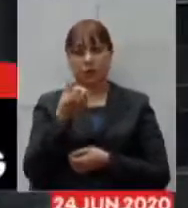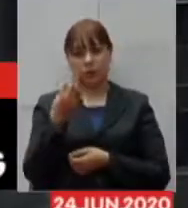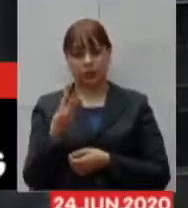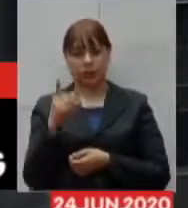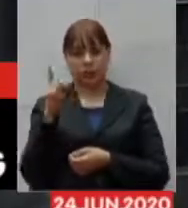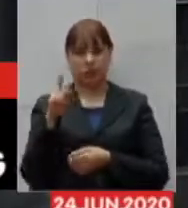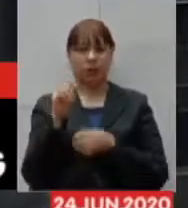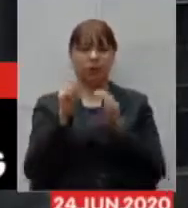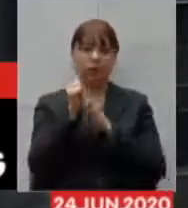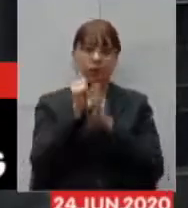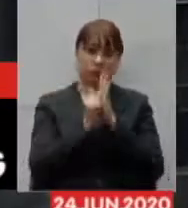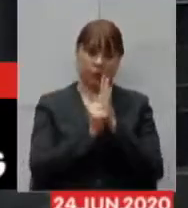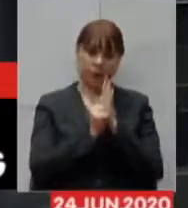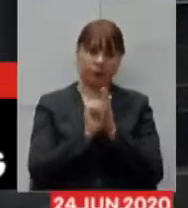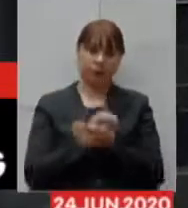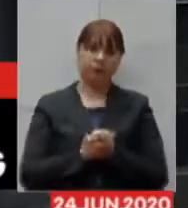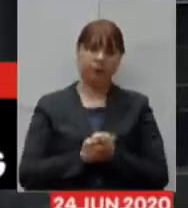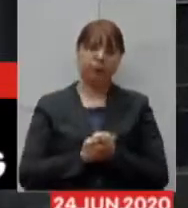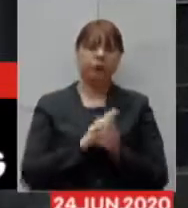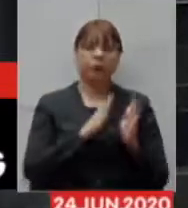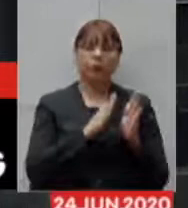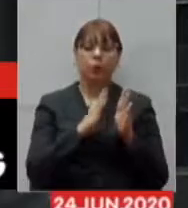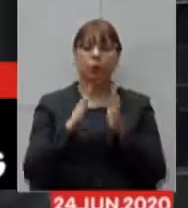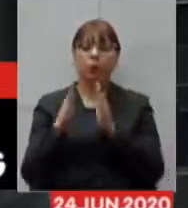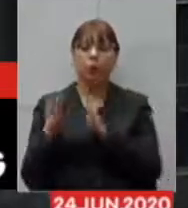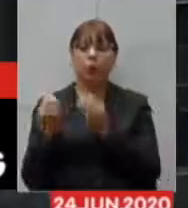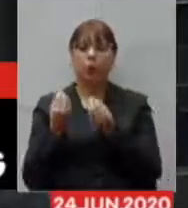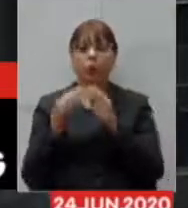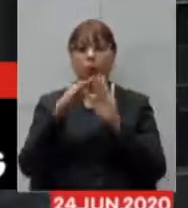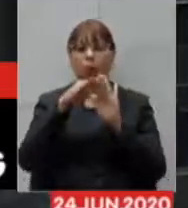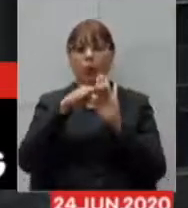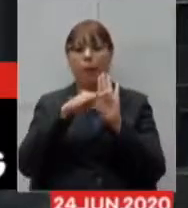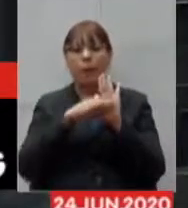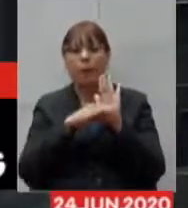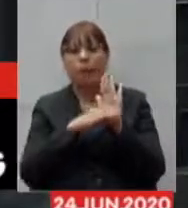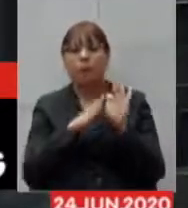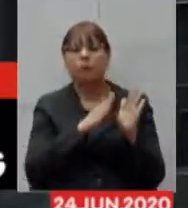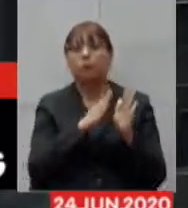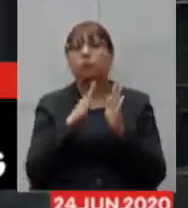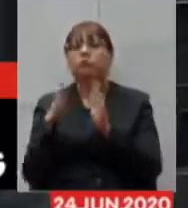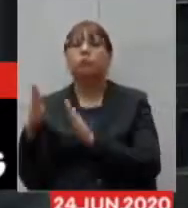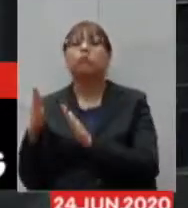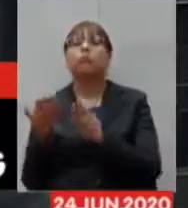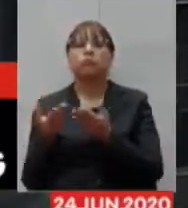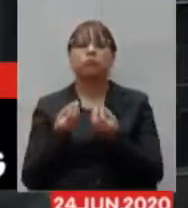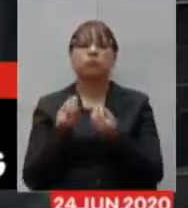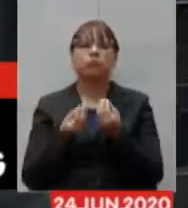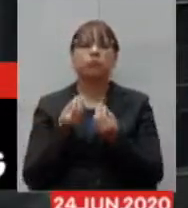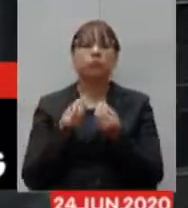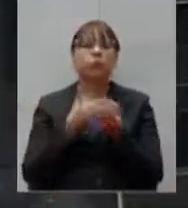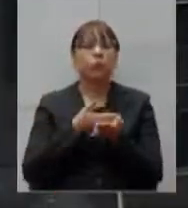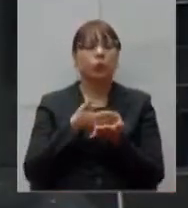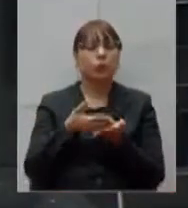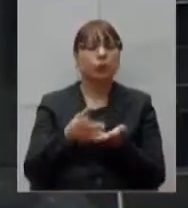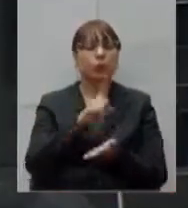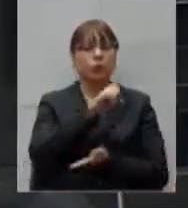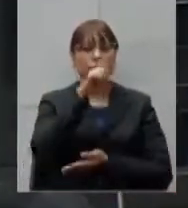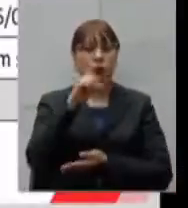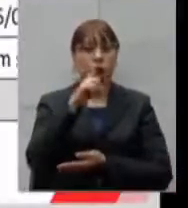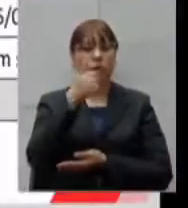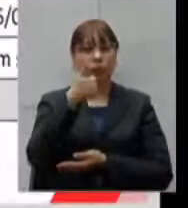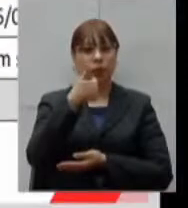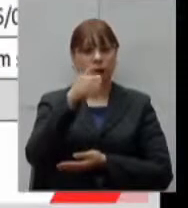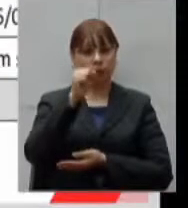O cronograma desse processo todo se inicia em 18 de